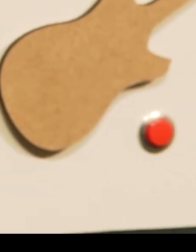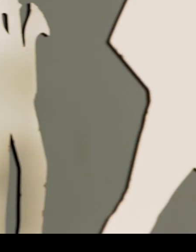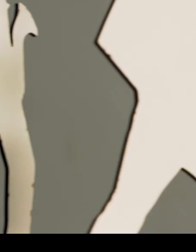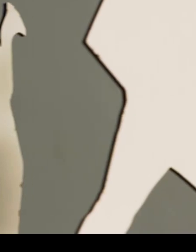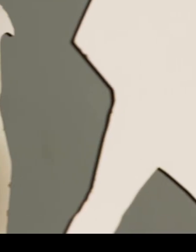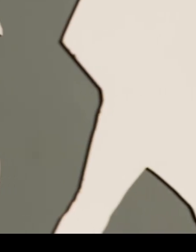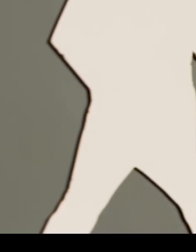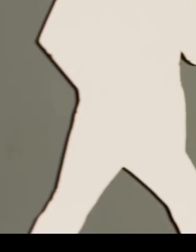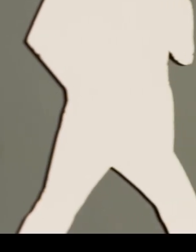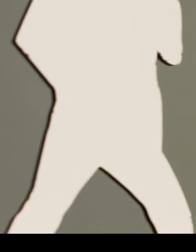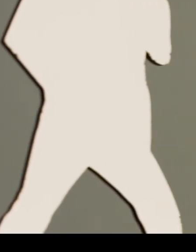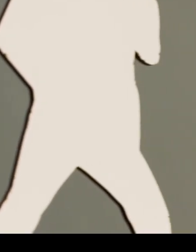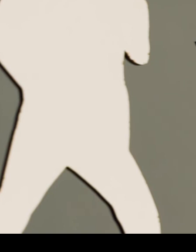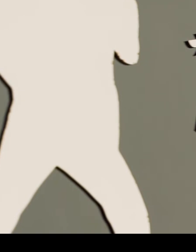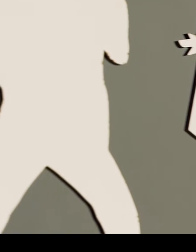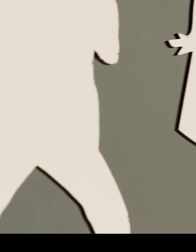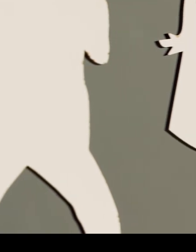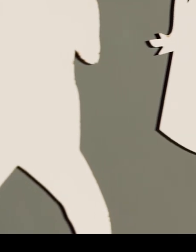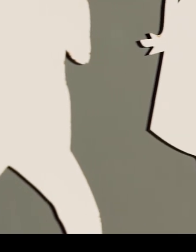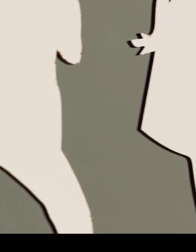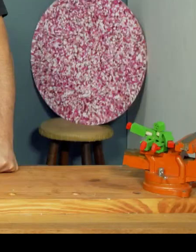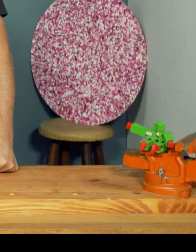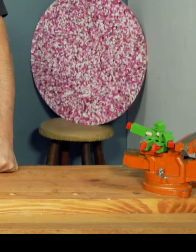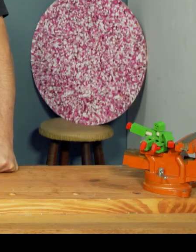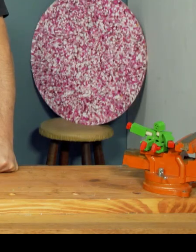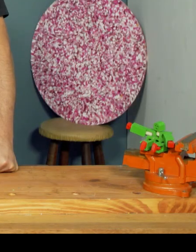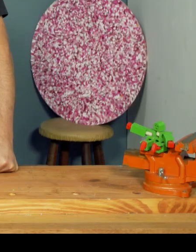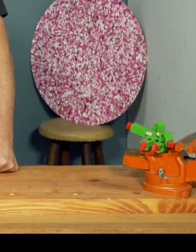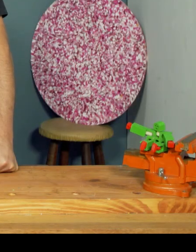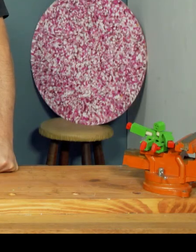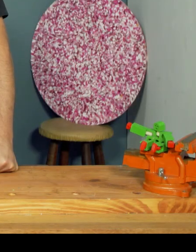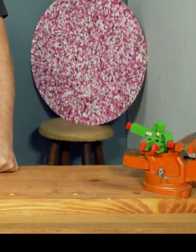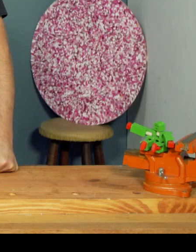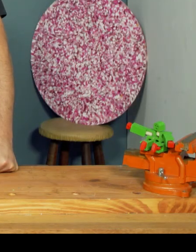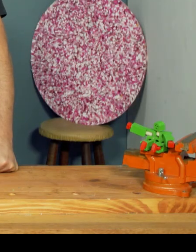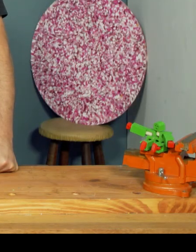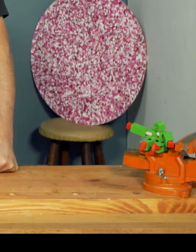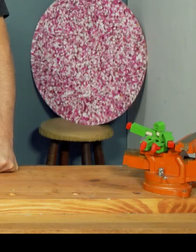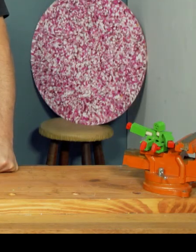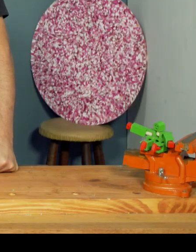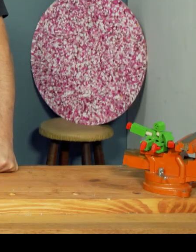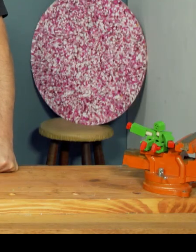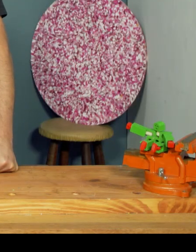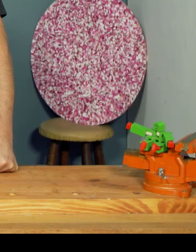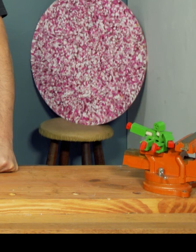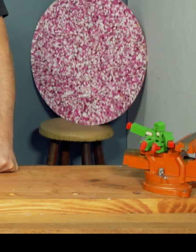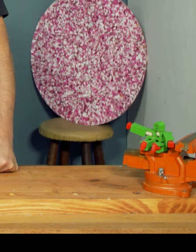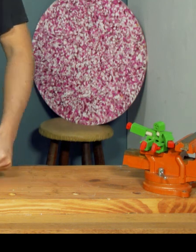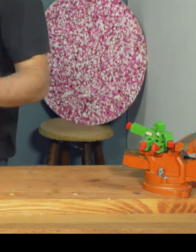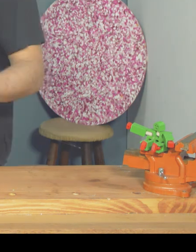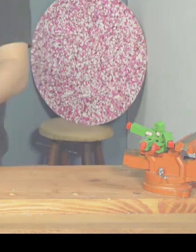Lara e Gui brincam com a caixa de instrumentos musicais. Realização, Instituto Rodrigo Mendes e Muda Lab.